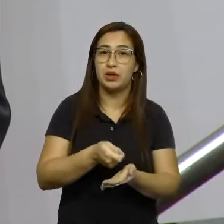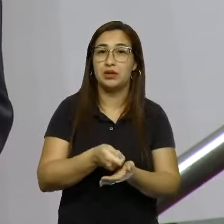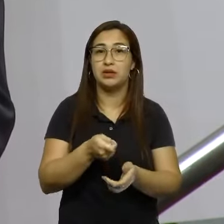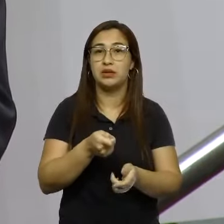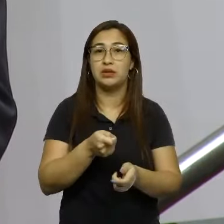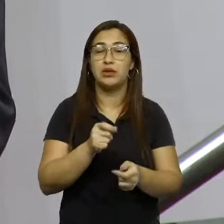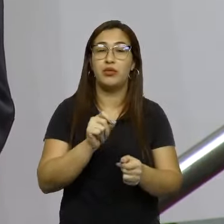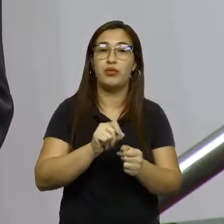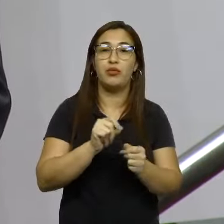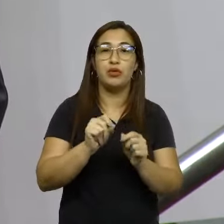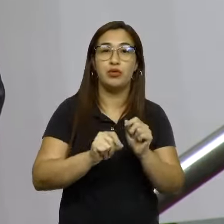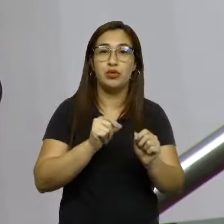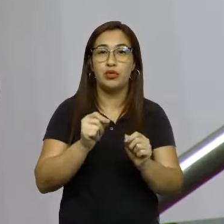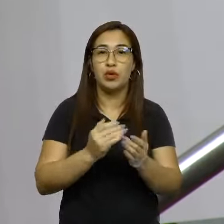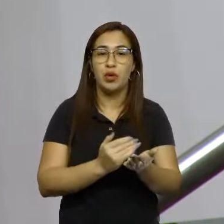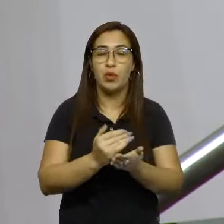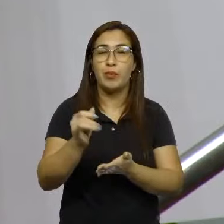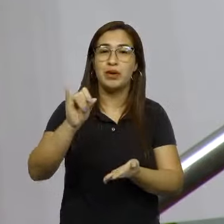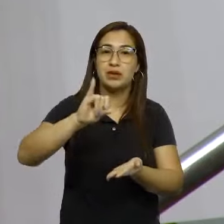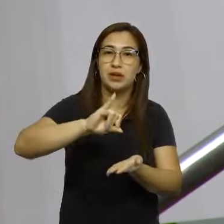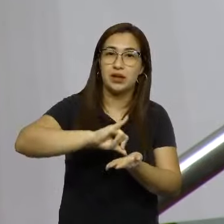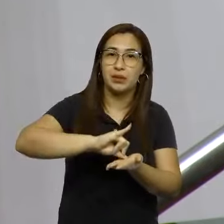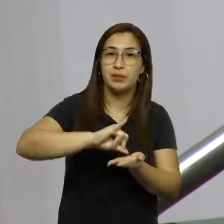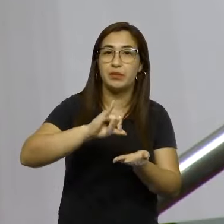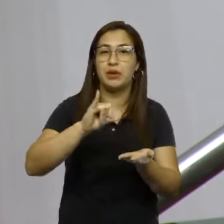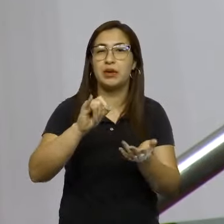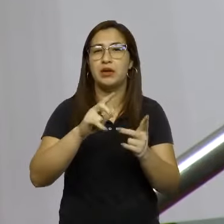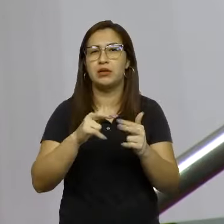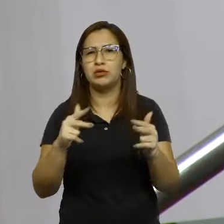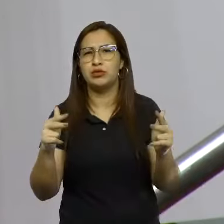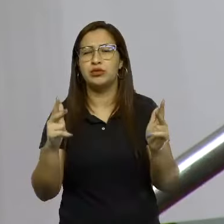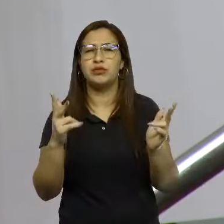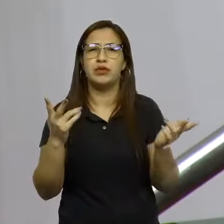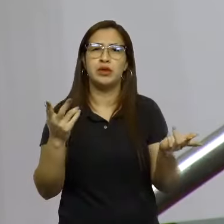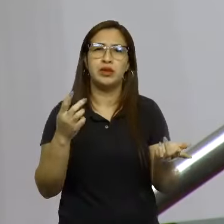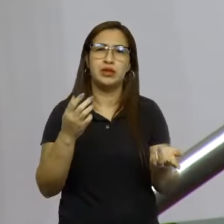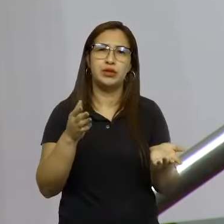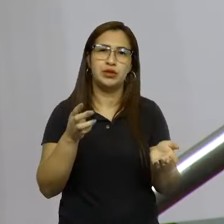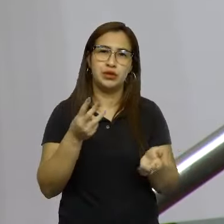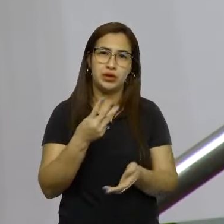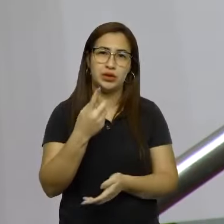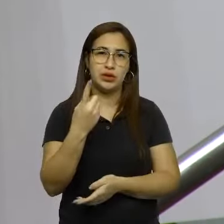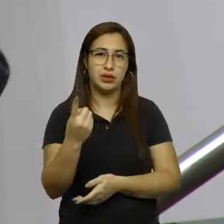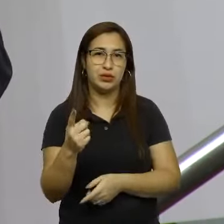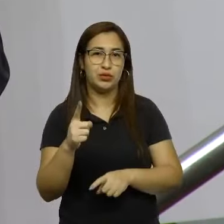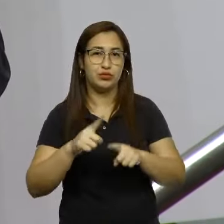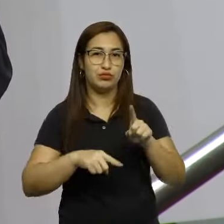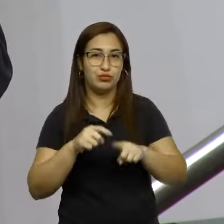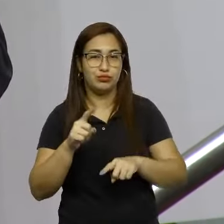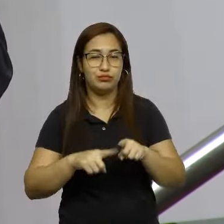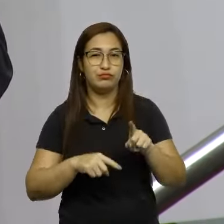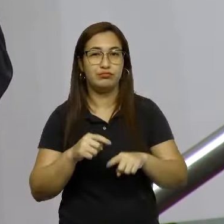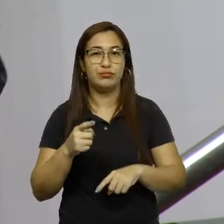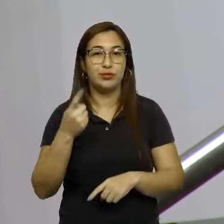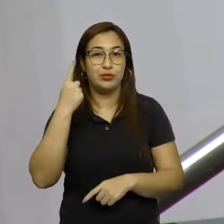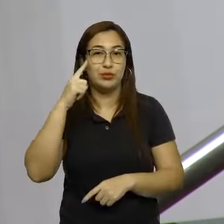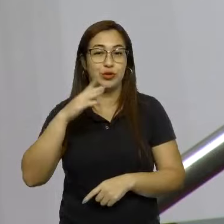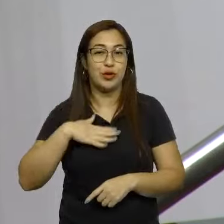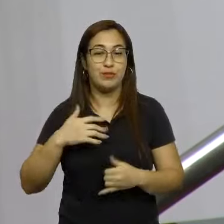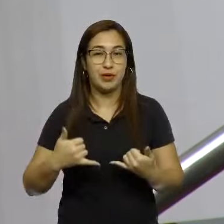cobertura, começando pelas capitais, cujo prazo é agora 31 de julho. Deputado Volney, que, aliás, é a data do meu aniversário.